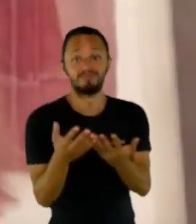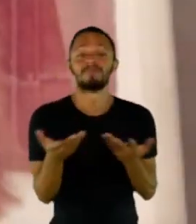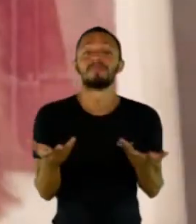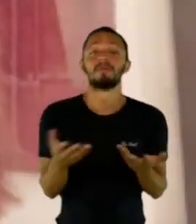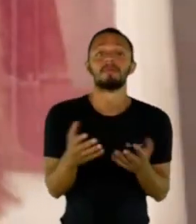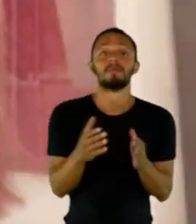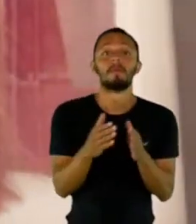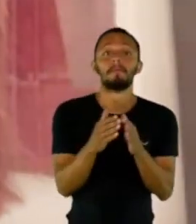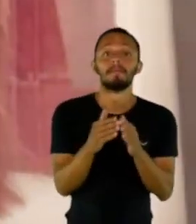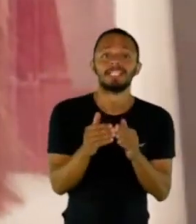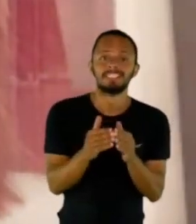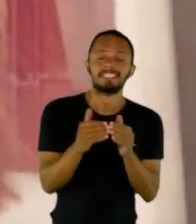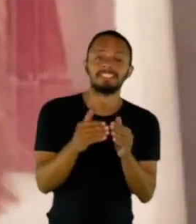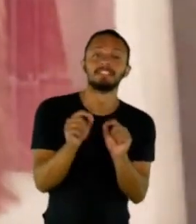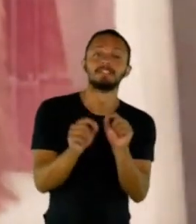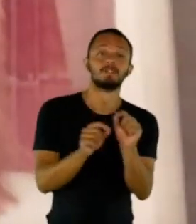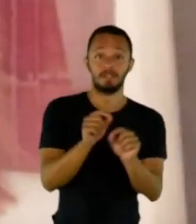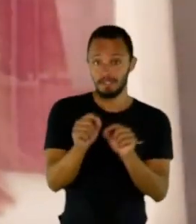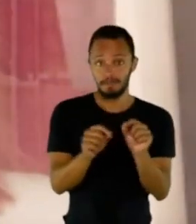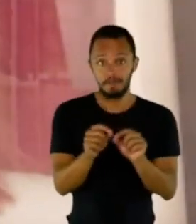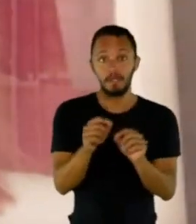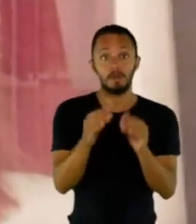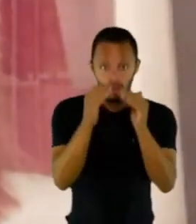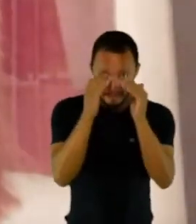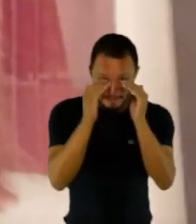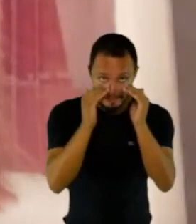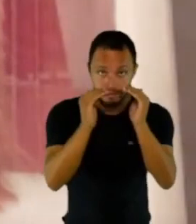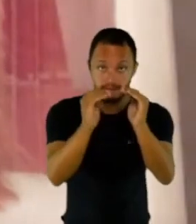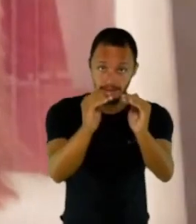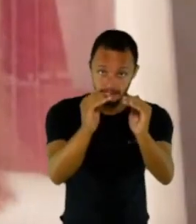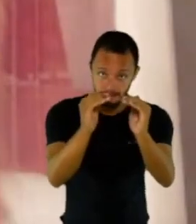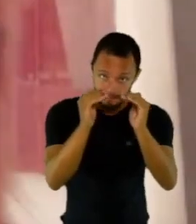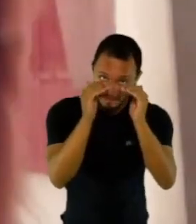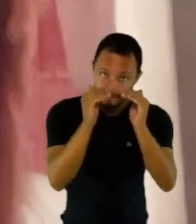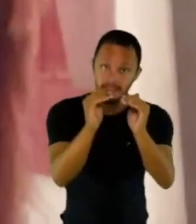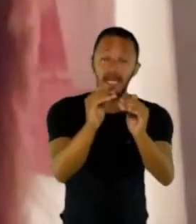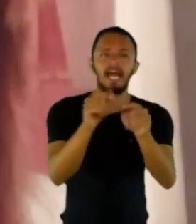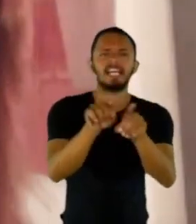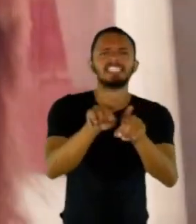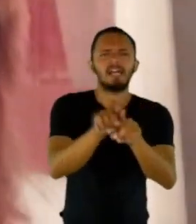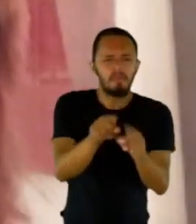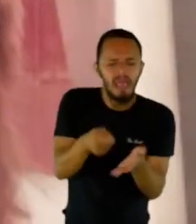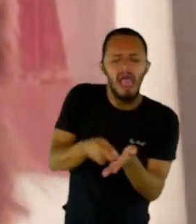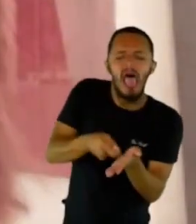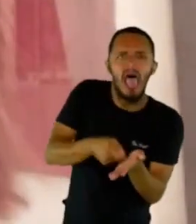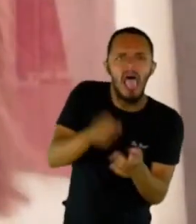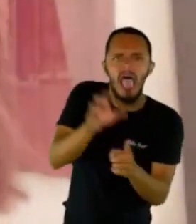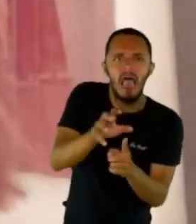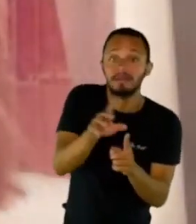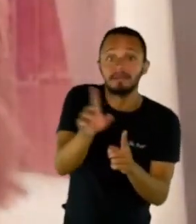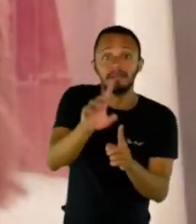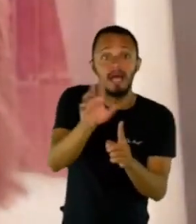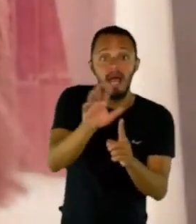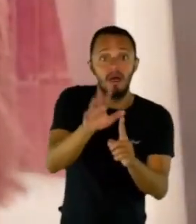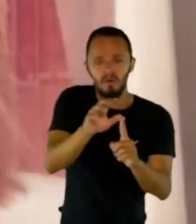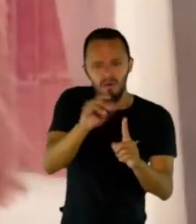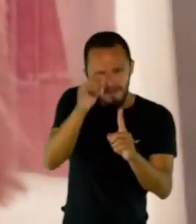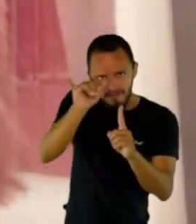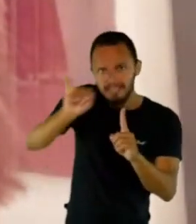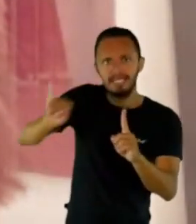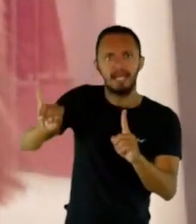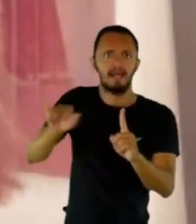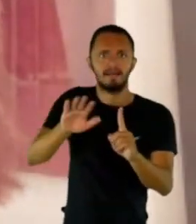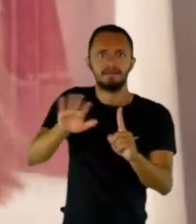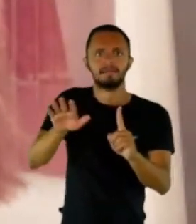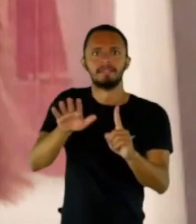que a gente tem que se respeitar cada vez mais, e talvez se cobrar menos. Tanto homens quanto mulheres. Tentar viver de uma